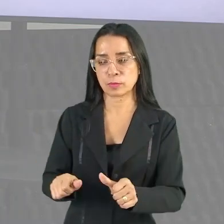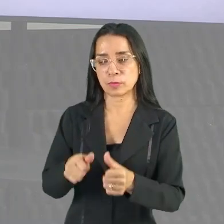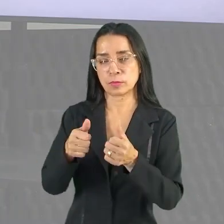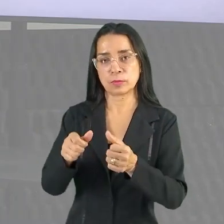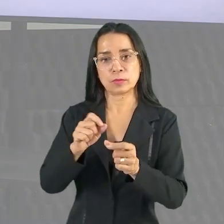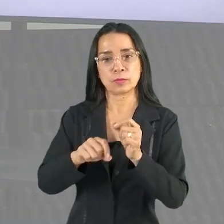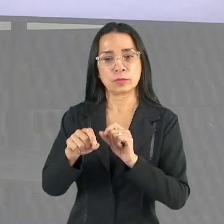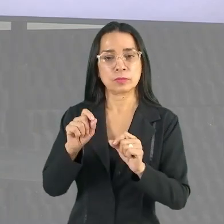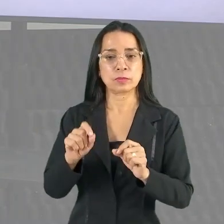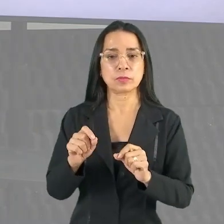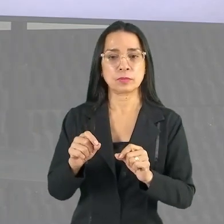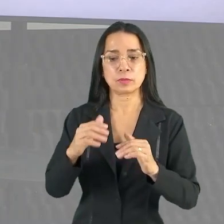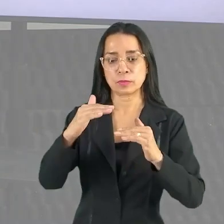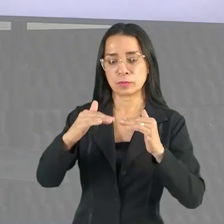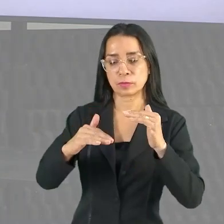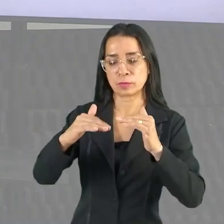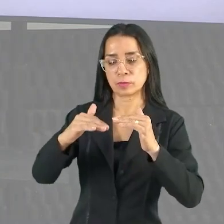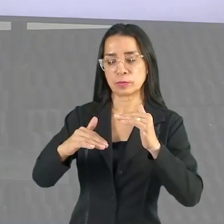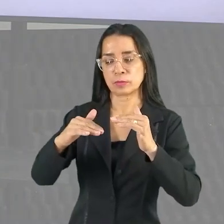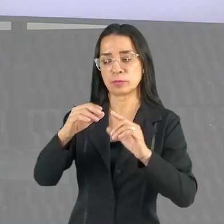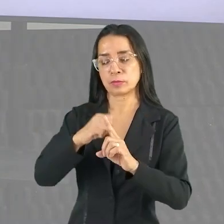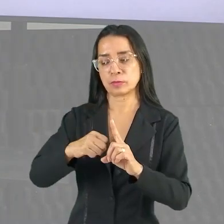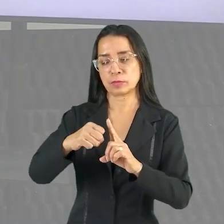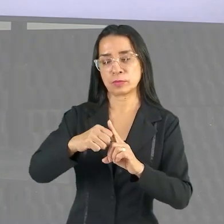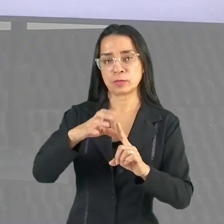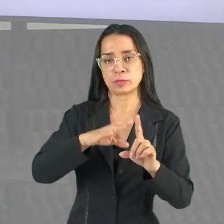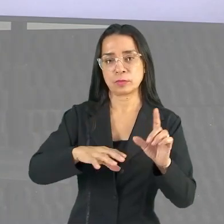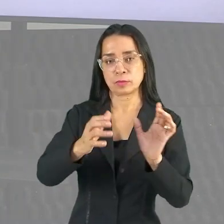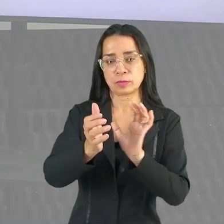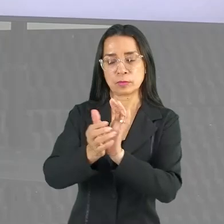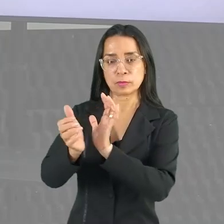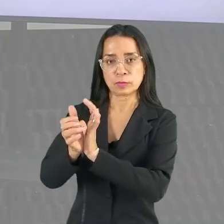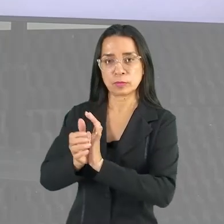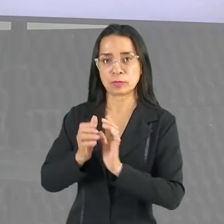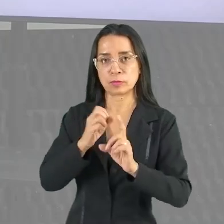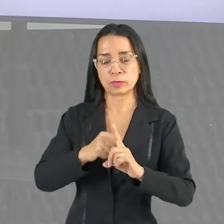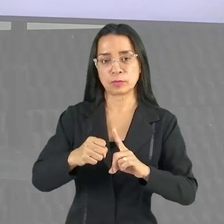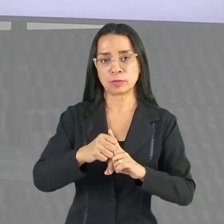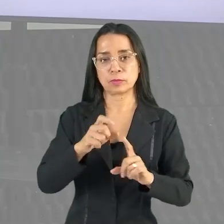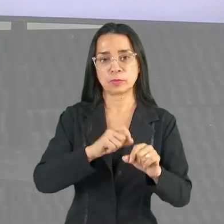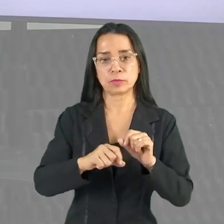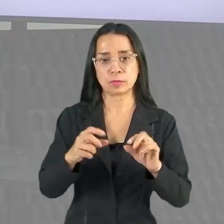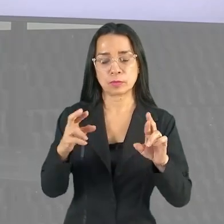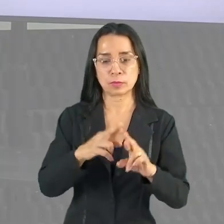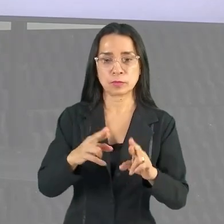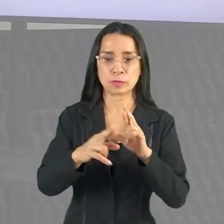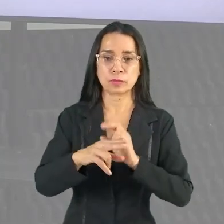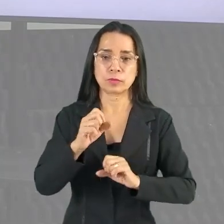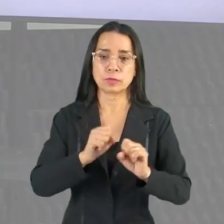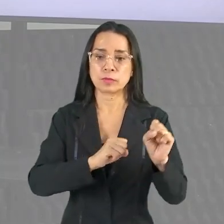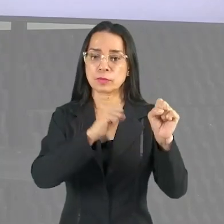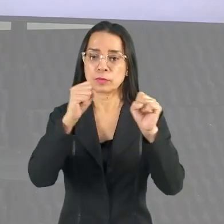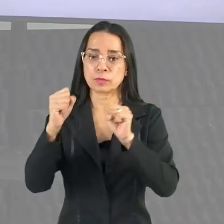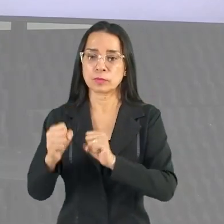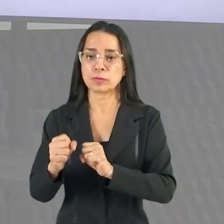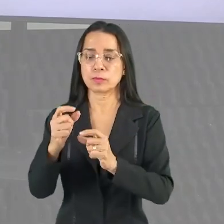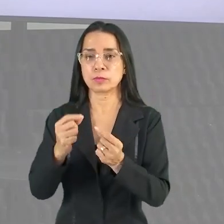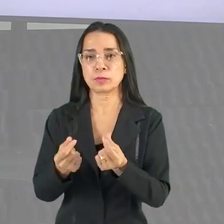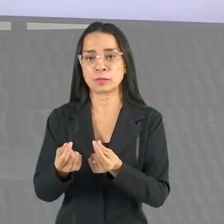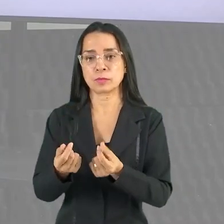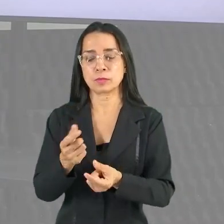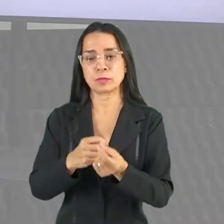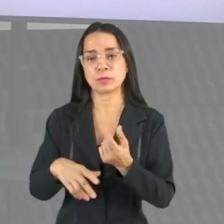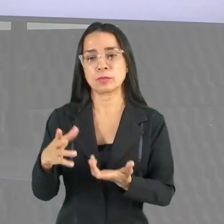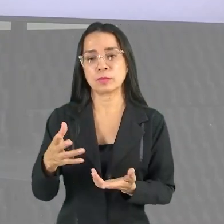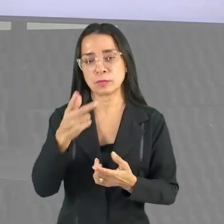o desnivelamento social, das classes sociais. Vai relacionar com o poder aquisitivo das pessoas. Então